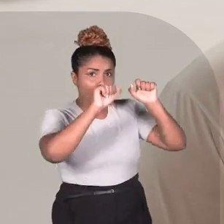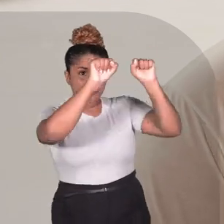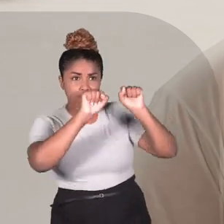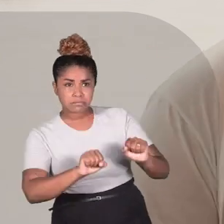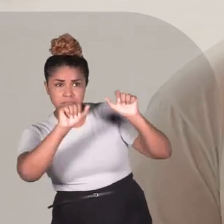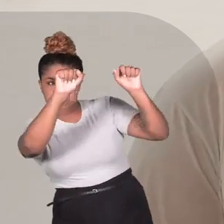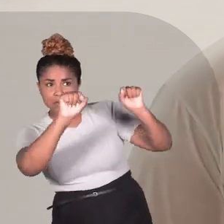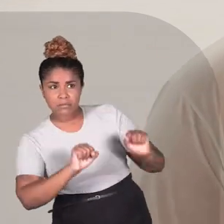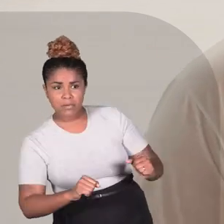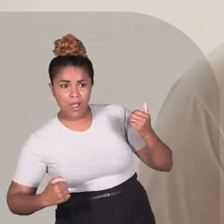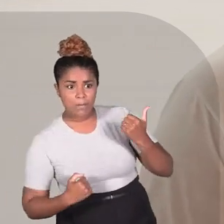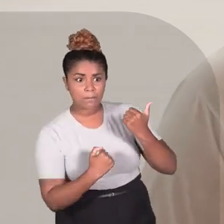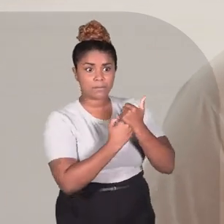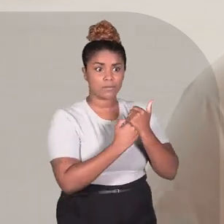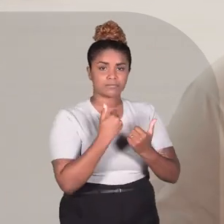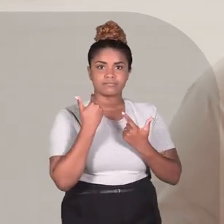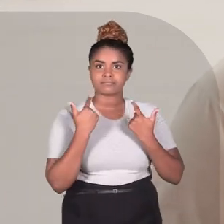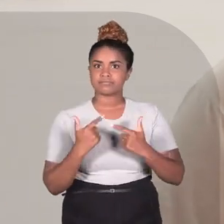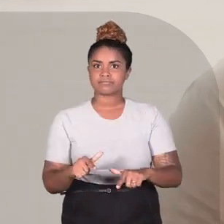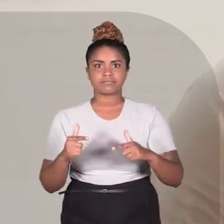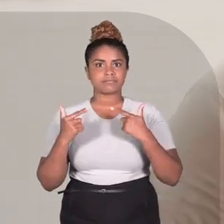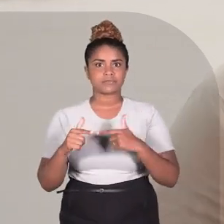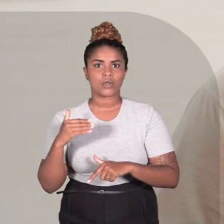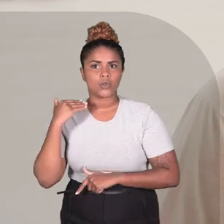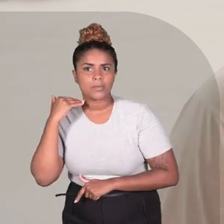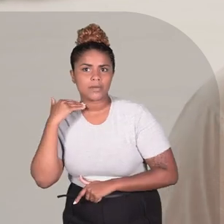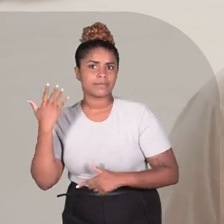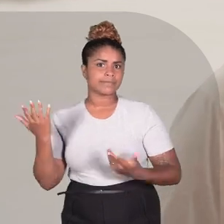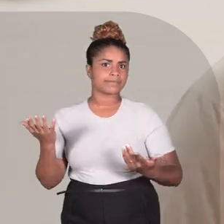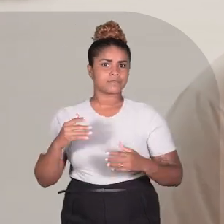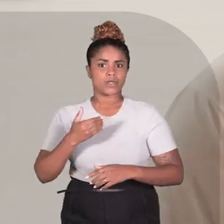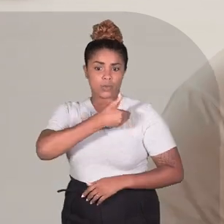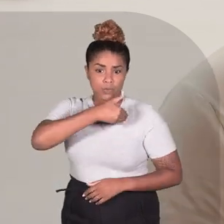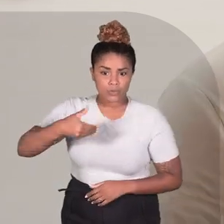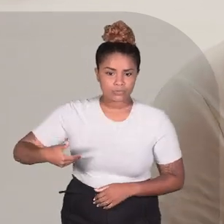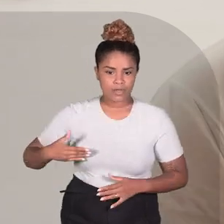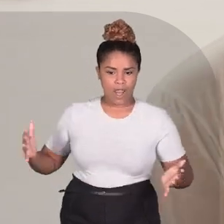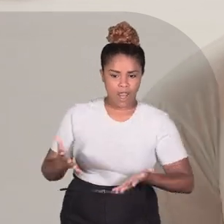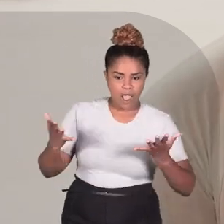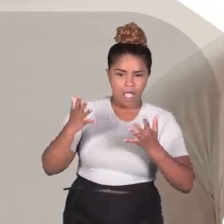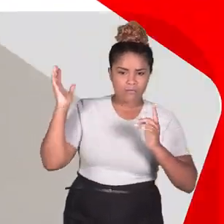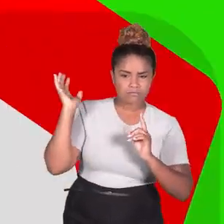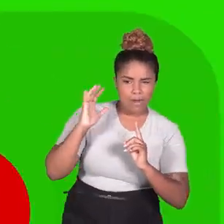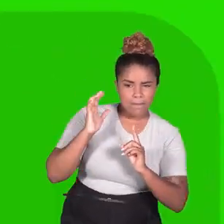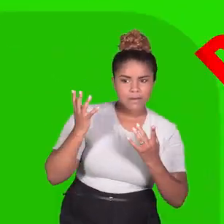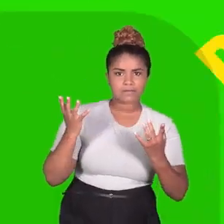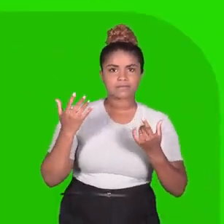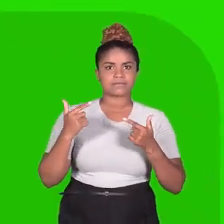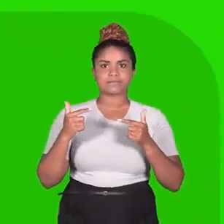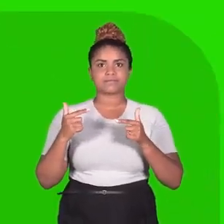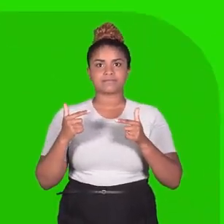né? Peça-se um apoio, né? Do próprio Banco do Estado, um governador incentivando.